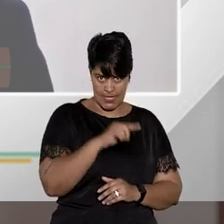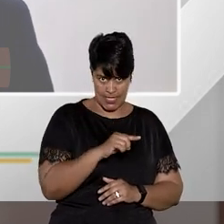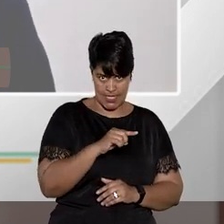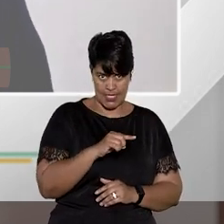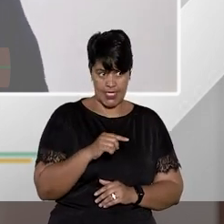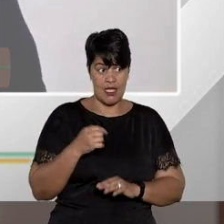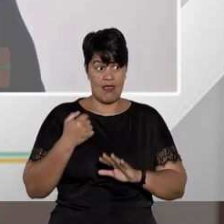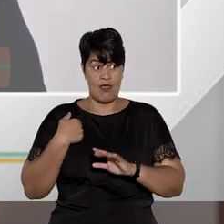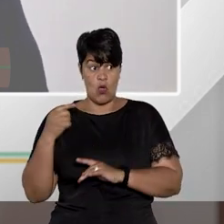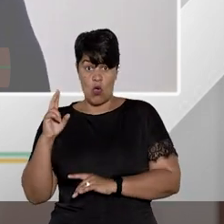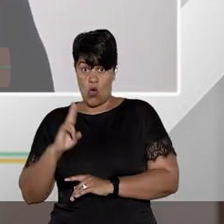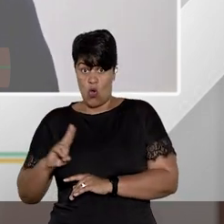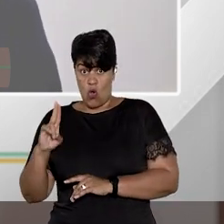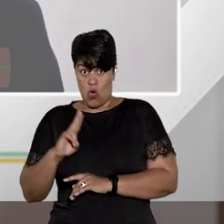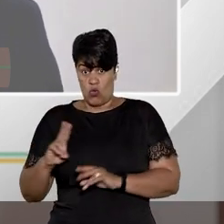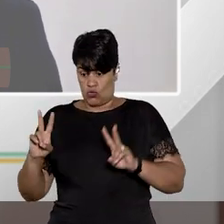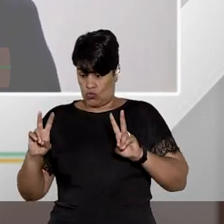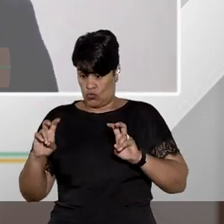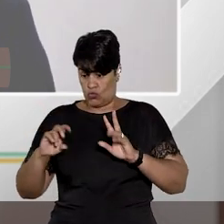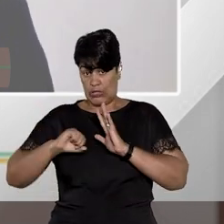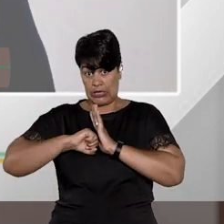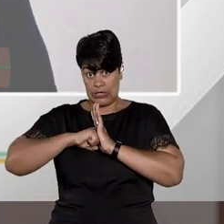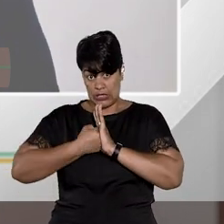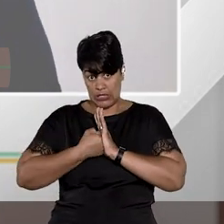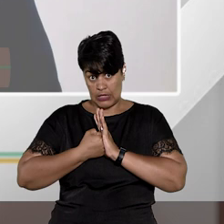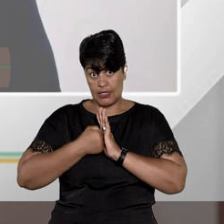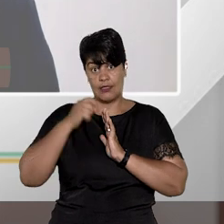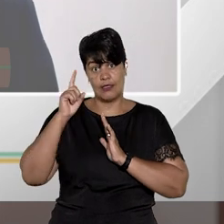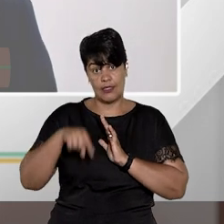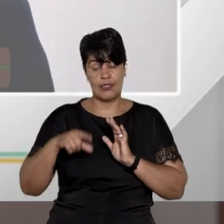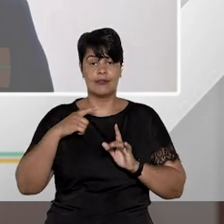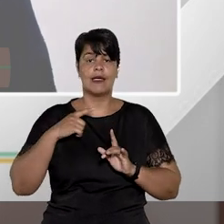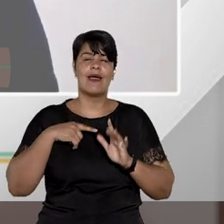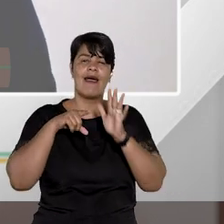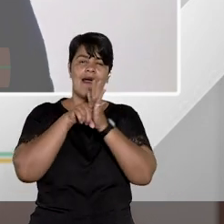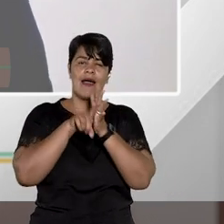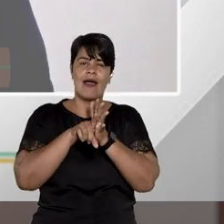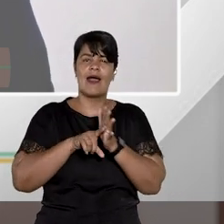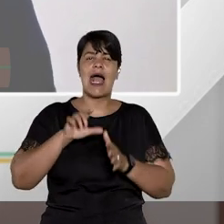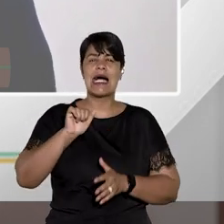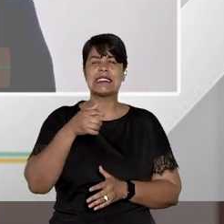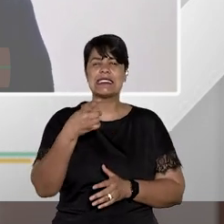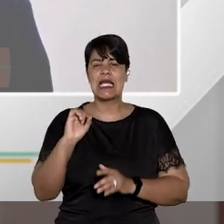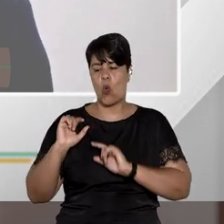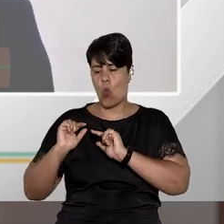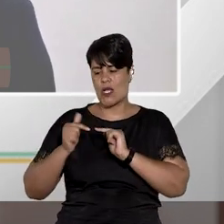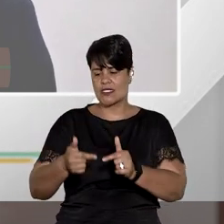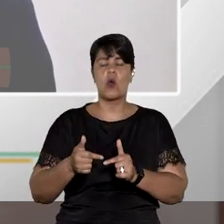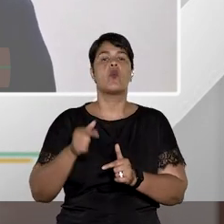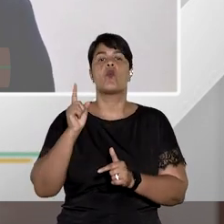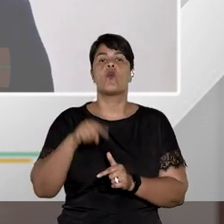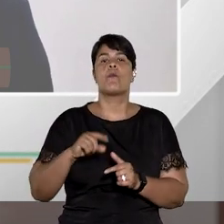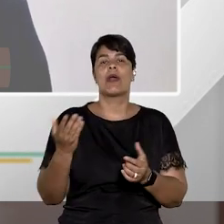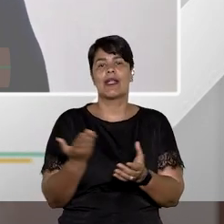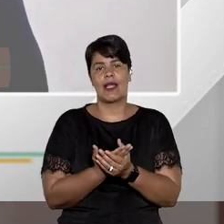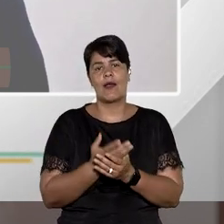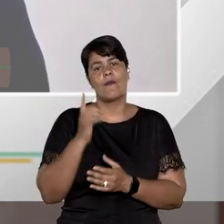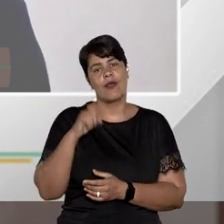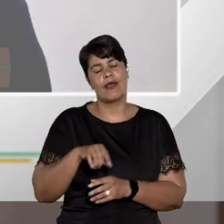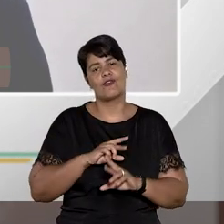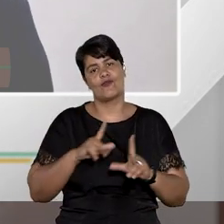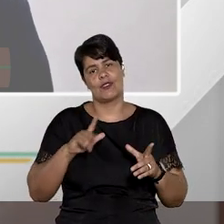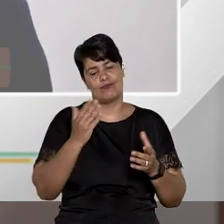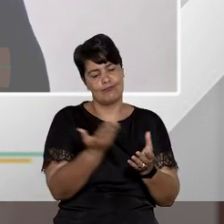trancativo especificamente quando vai trancar o inquérito policial quando vai trancar a ação penal mas muitas vezes ele não vai trancar a ação penal vai